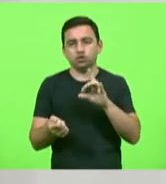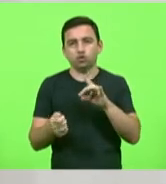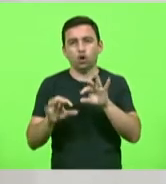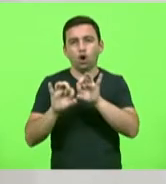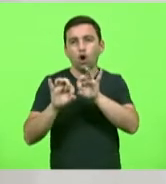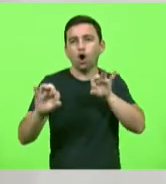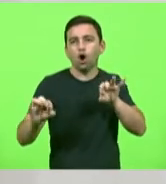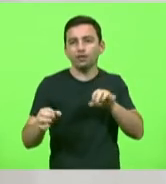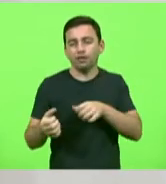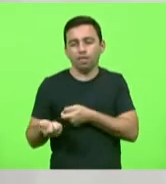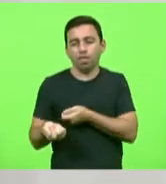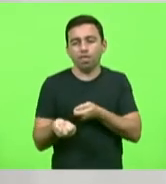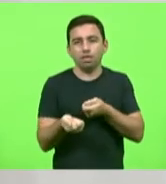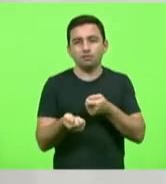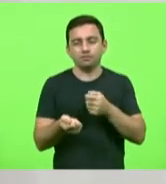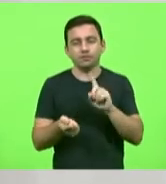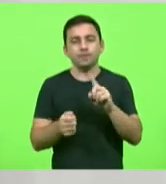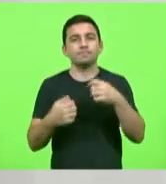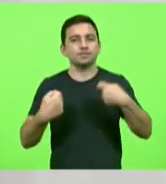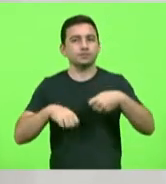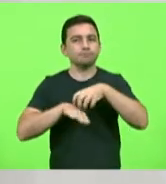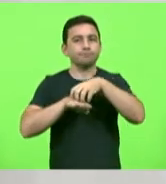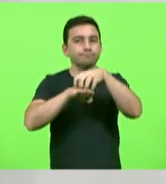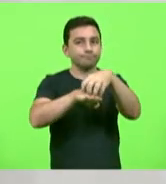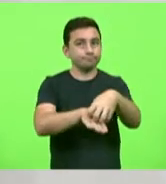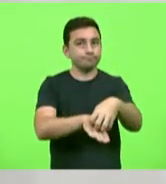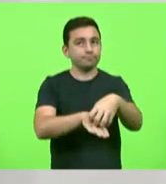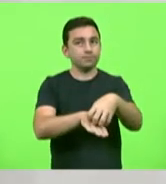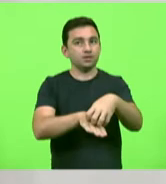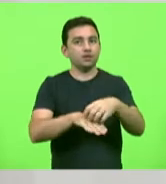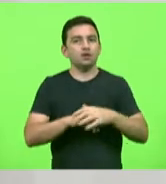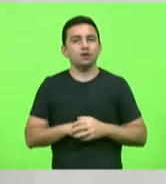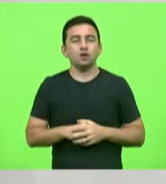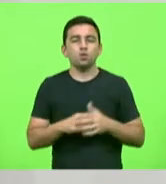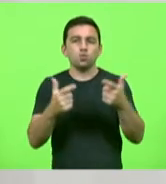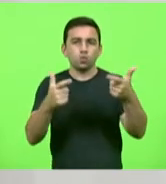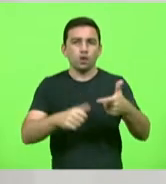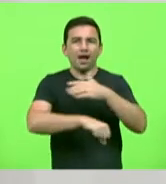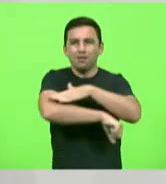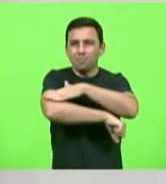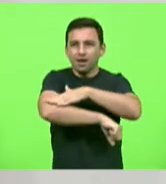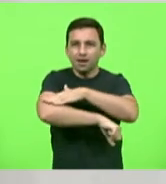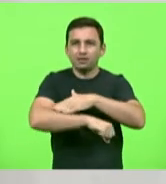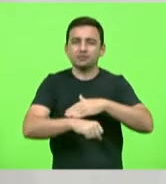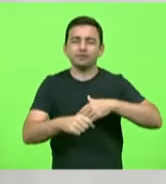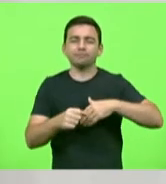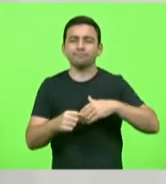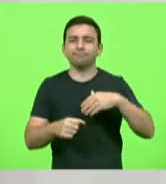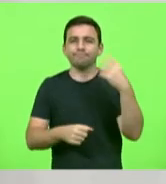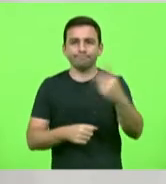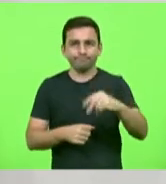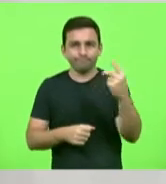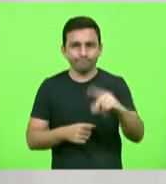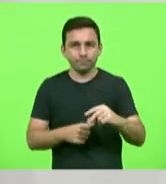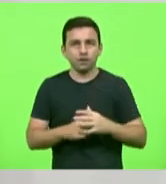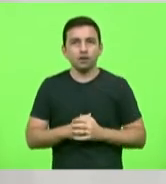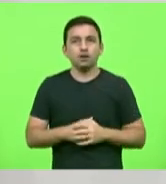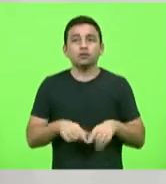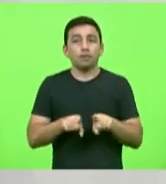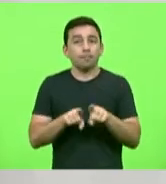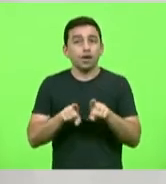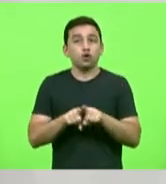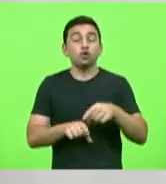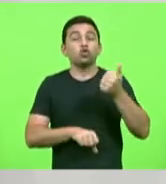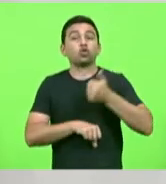praça para um lugar onde eles fazem esse tipo de de ação bem como o dono do veículo